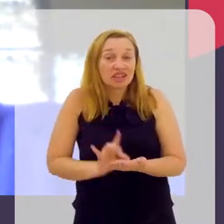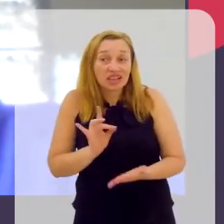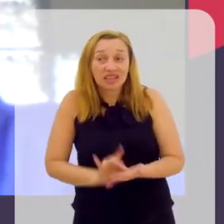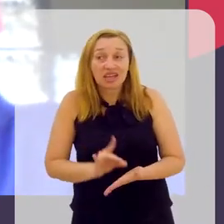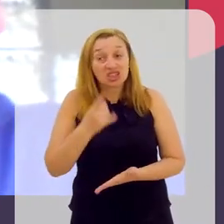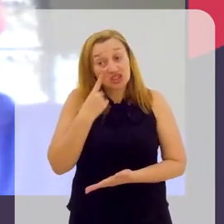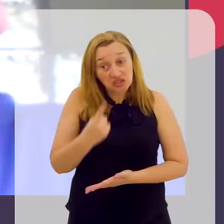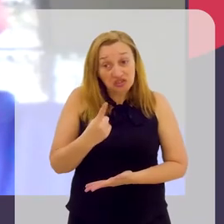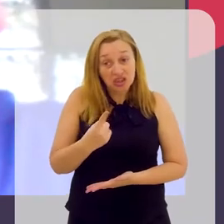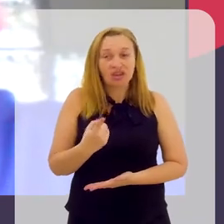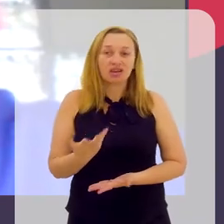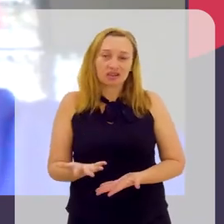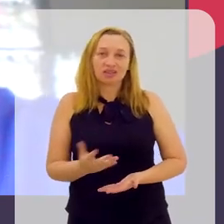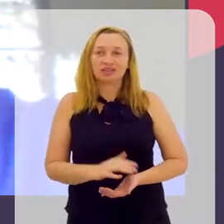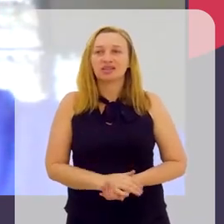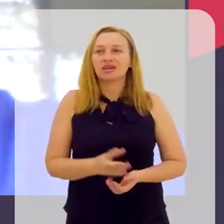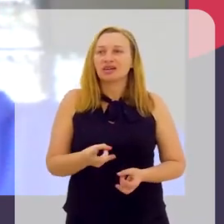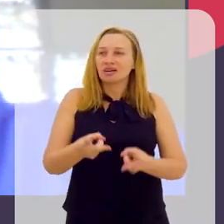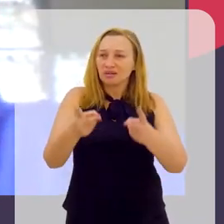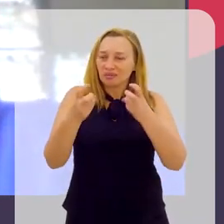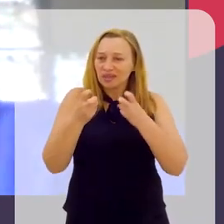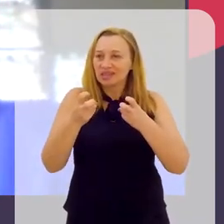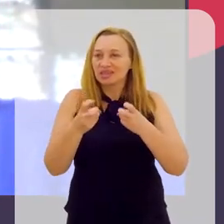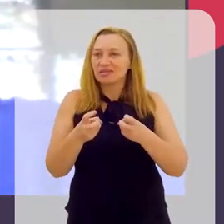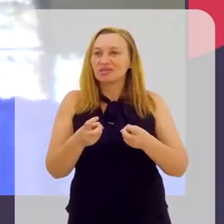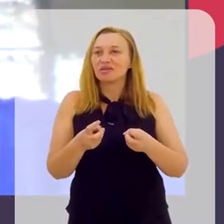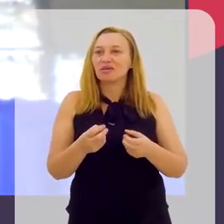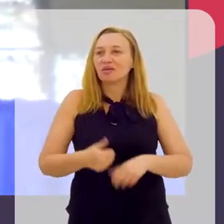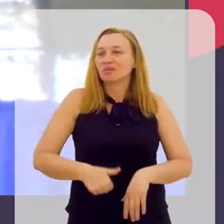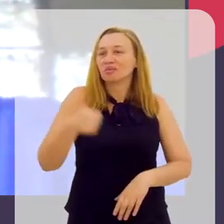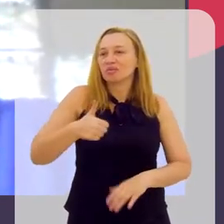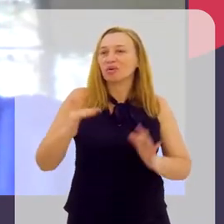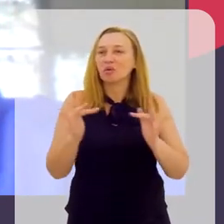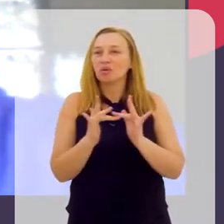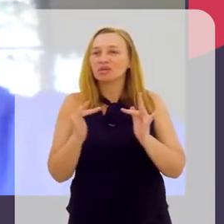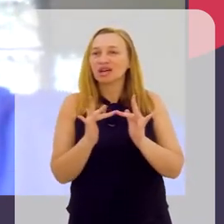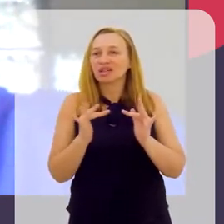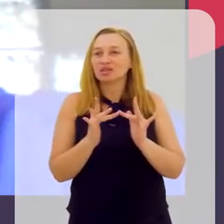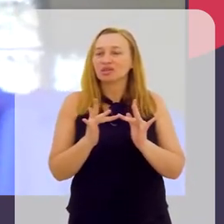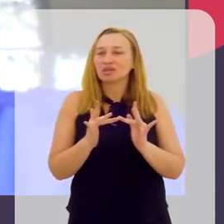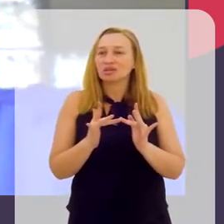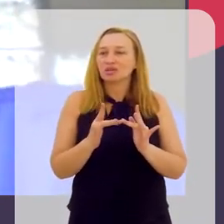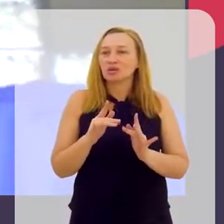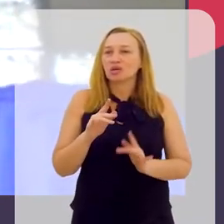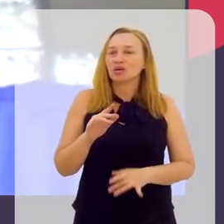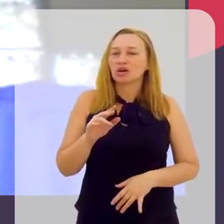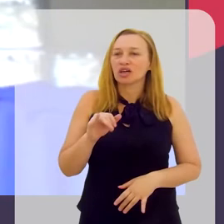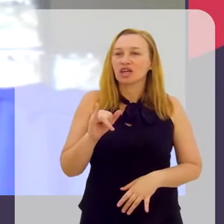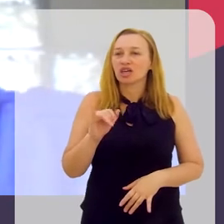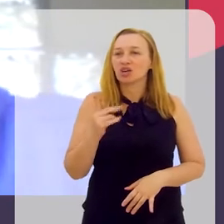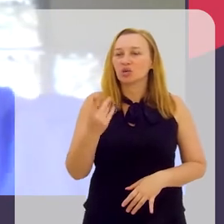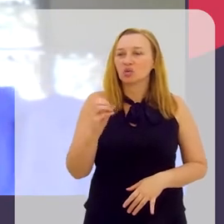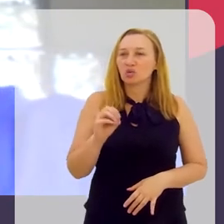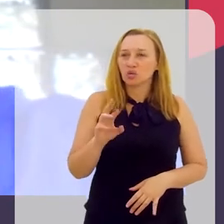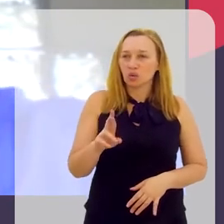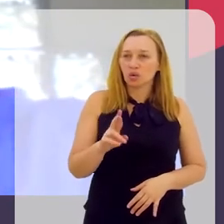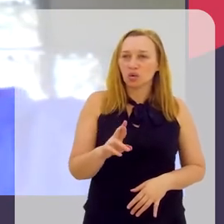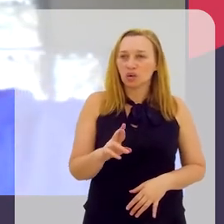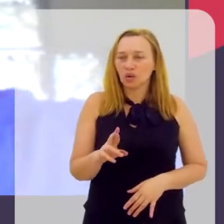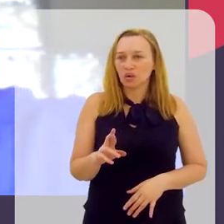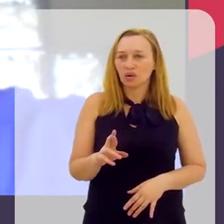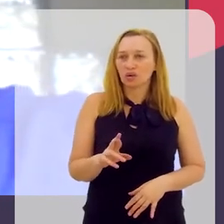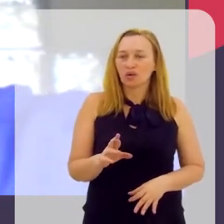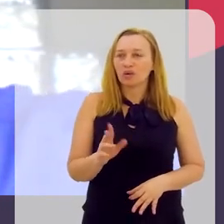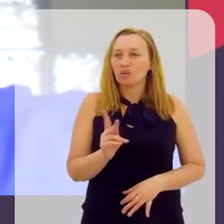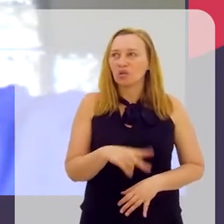gente percebe nisso. Eu percebi quando fiz o primeiro contato com o Igor, que é